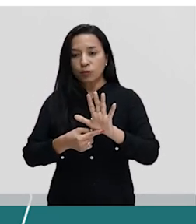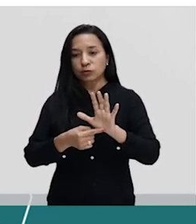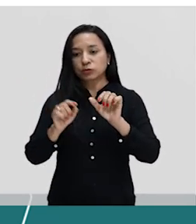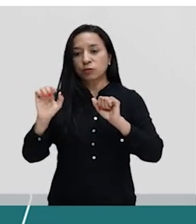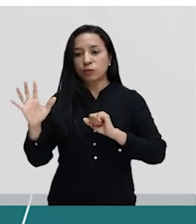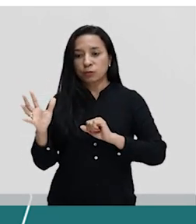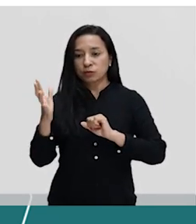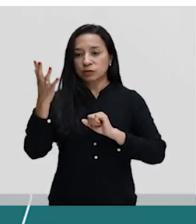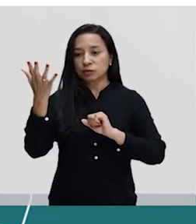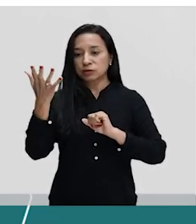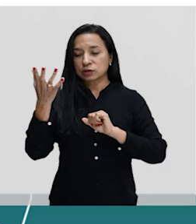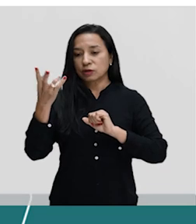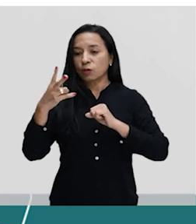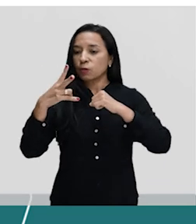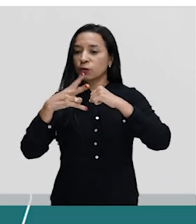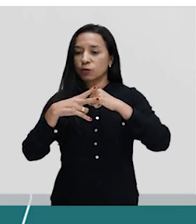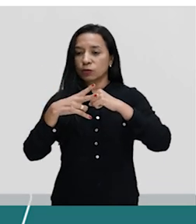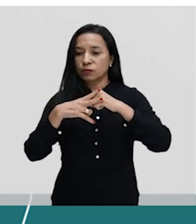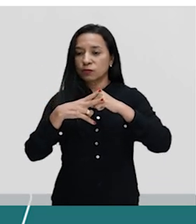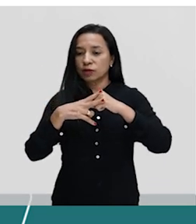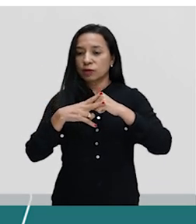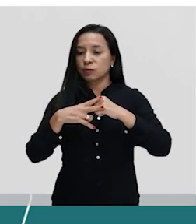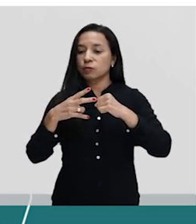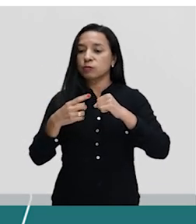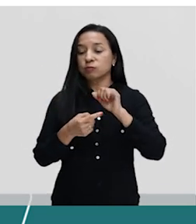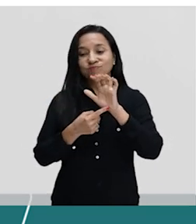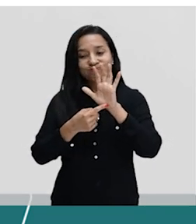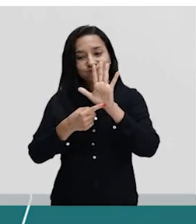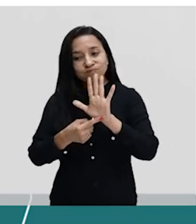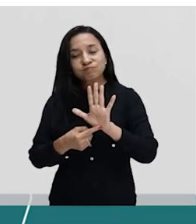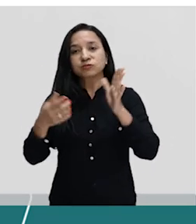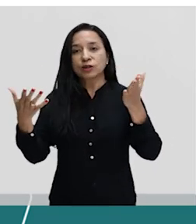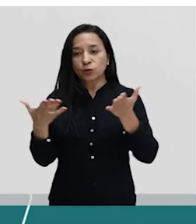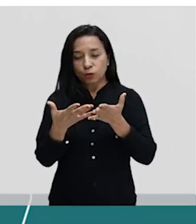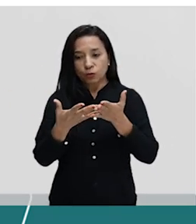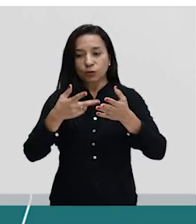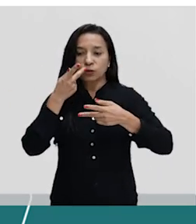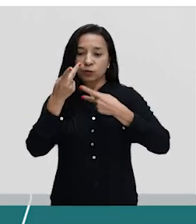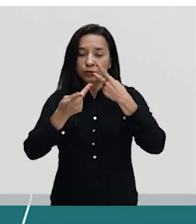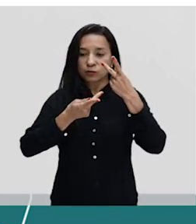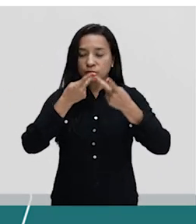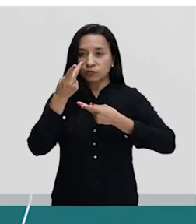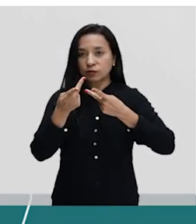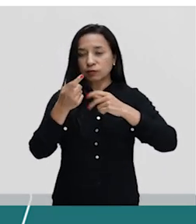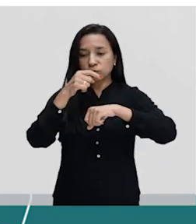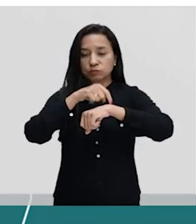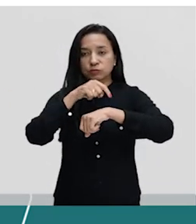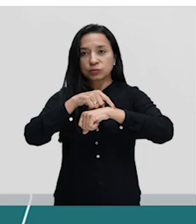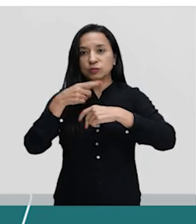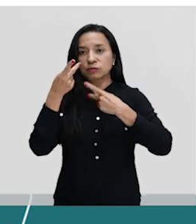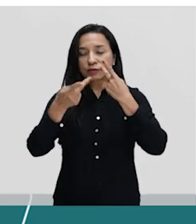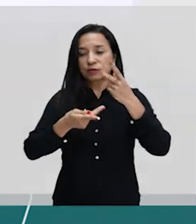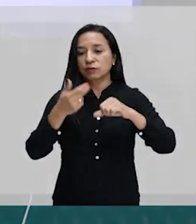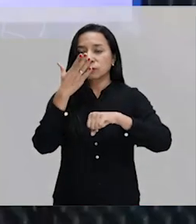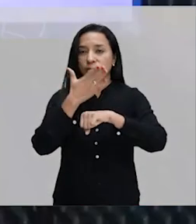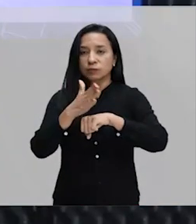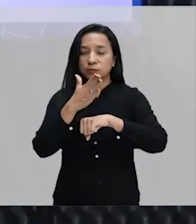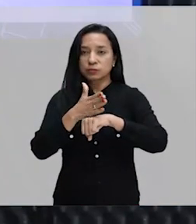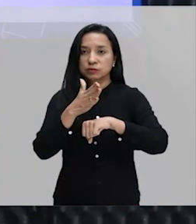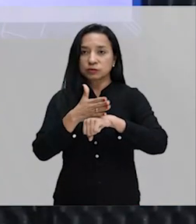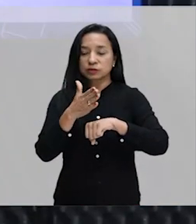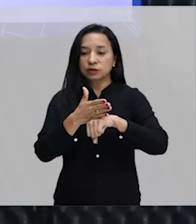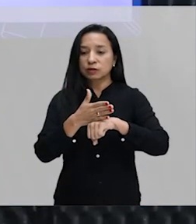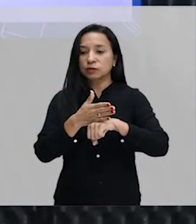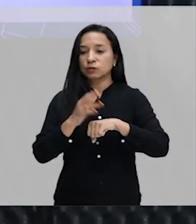verbo que se dá no mesmo momento em que se fala, tá? O momento que eu estou falando é que eu estou praticando aqui